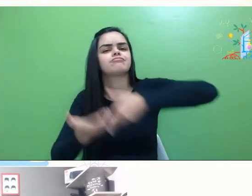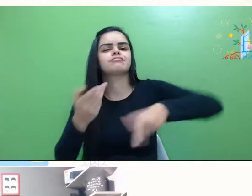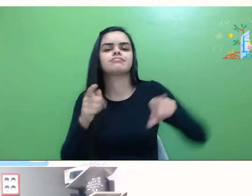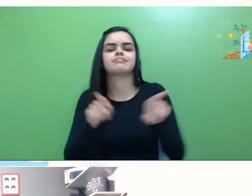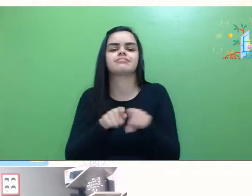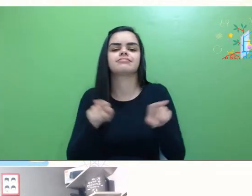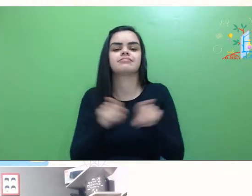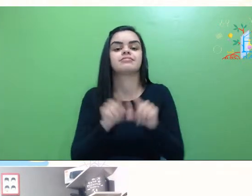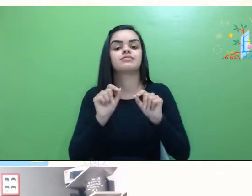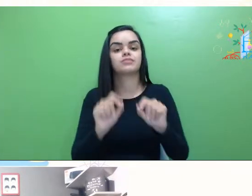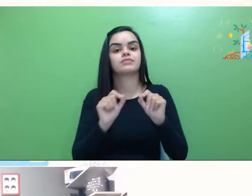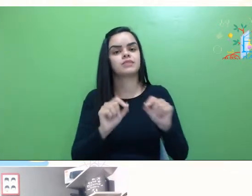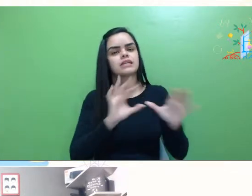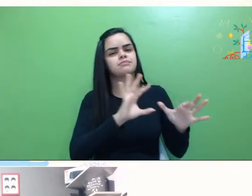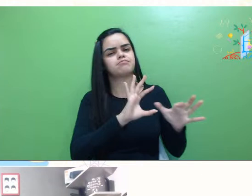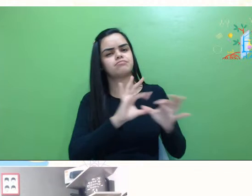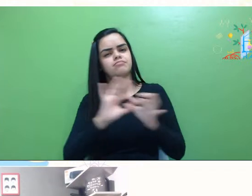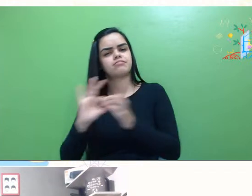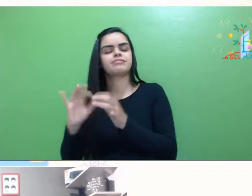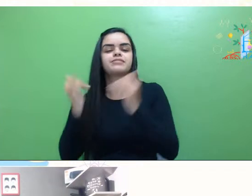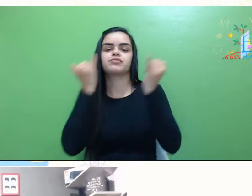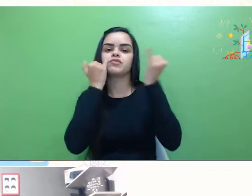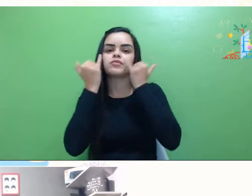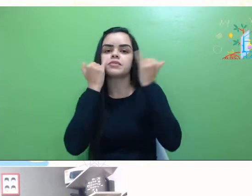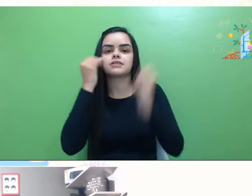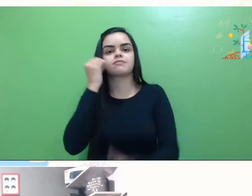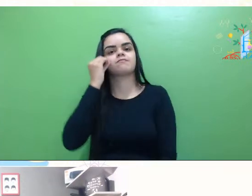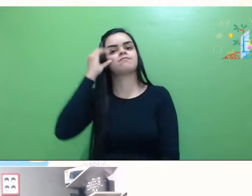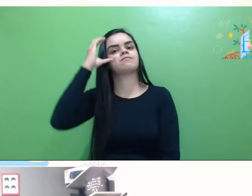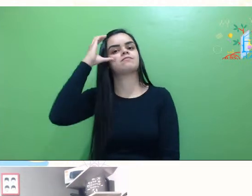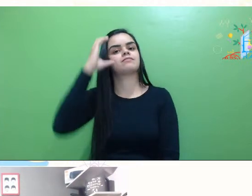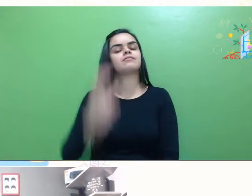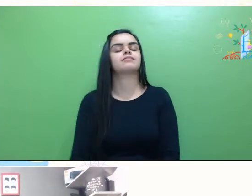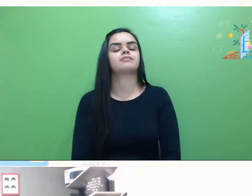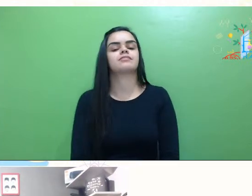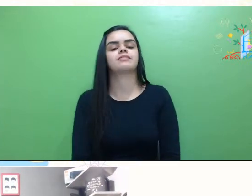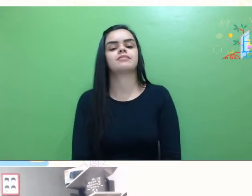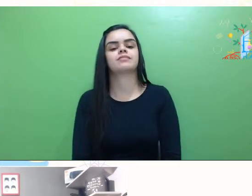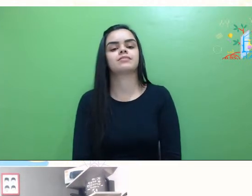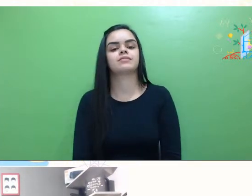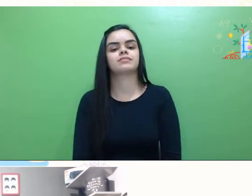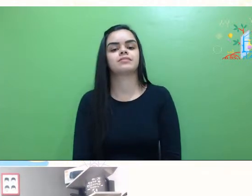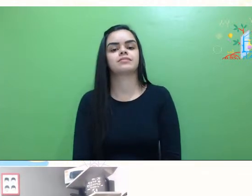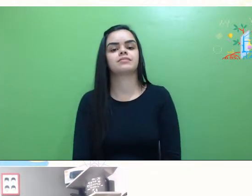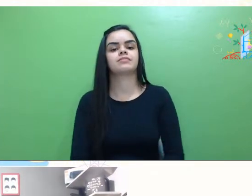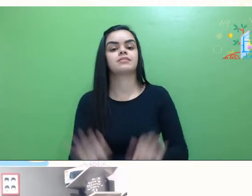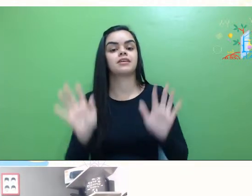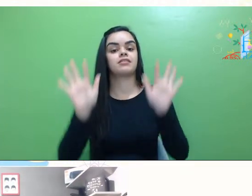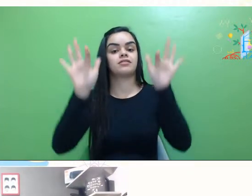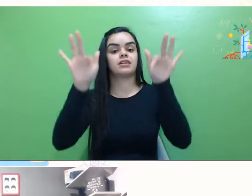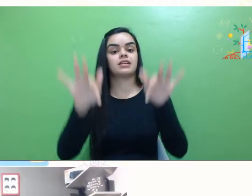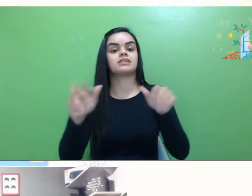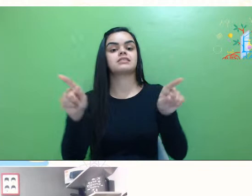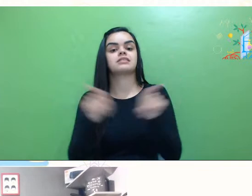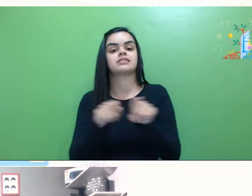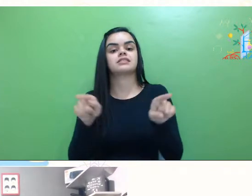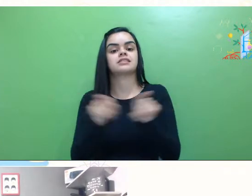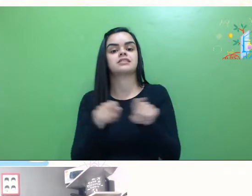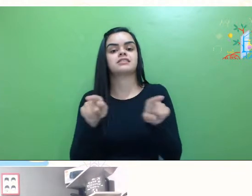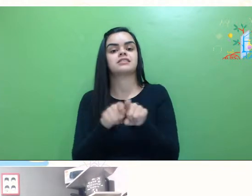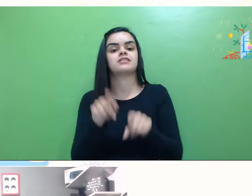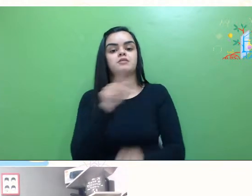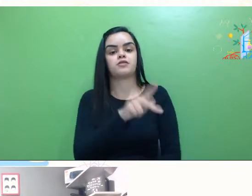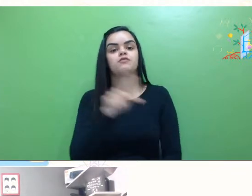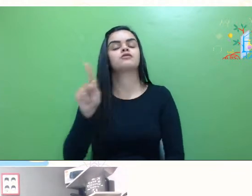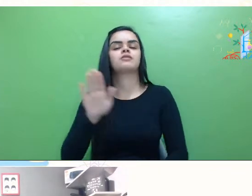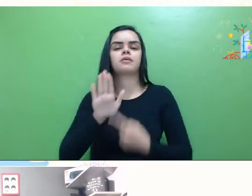intercâmbio de informações, né? E, para finalizar, para não me alongar muito, que os professores